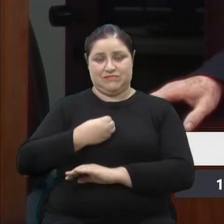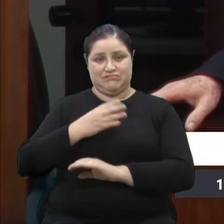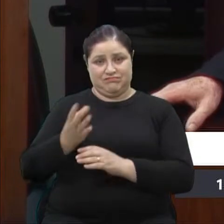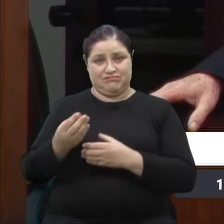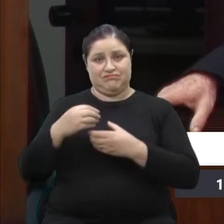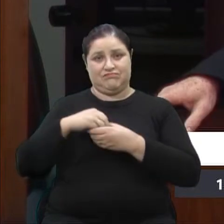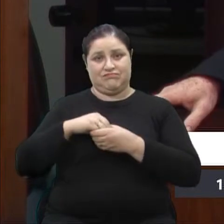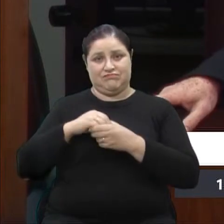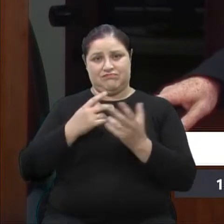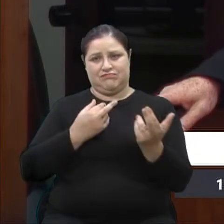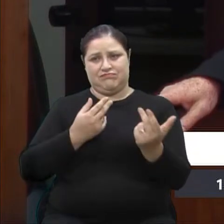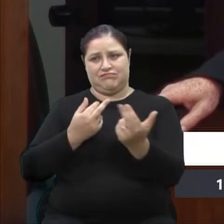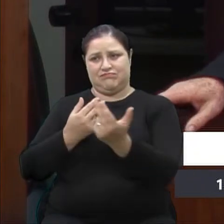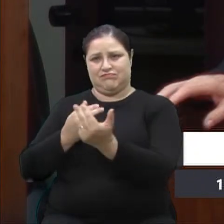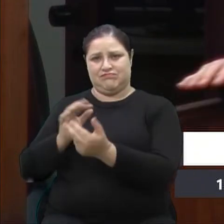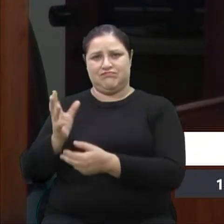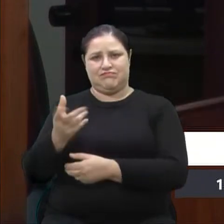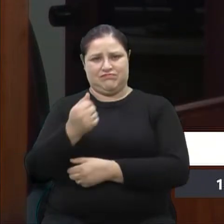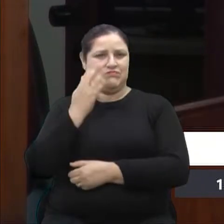todos vocês aqui já sabem.